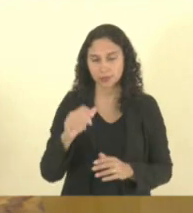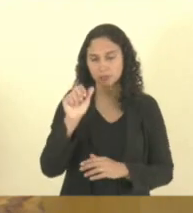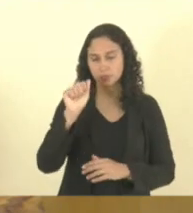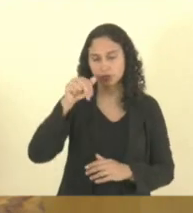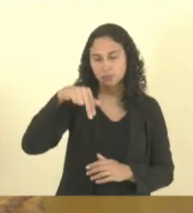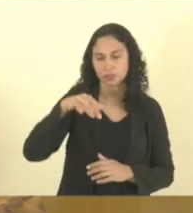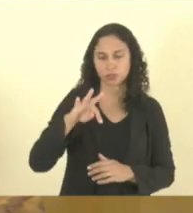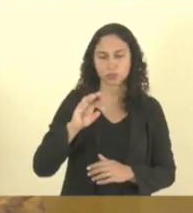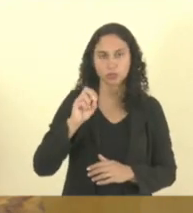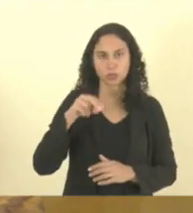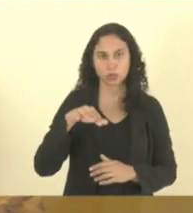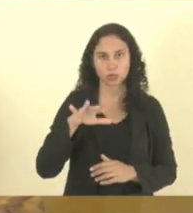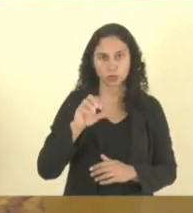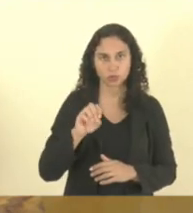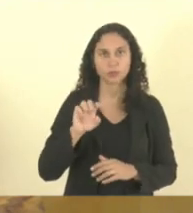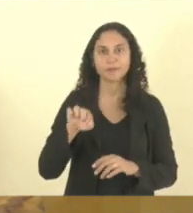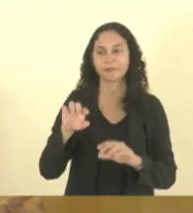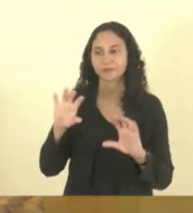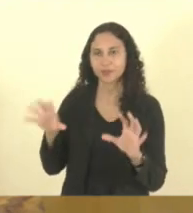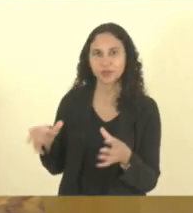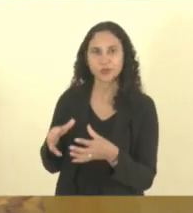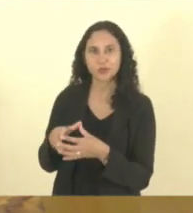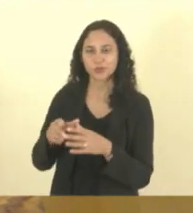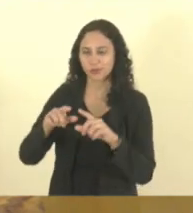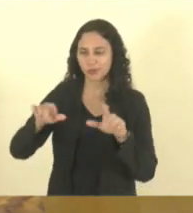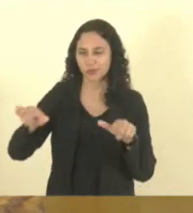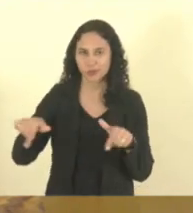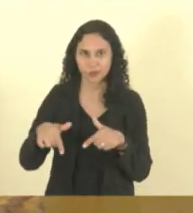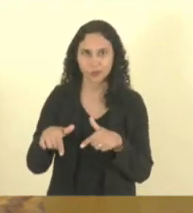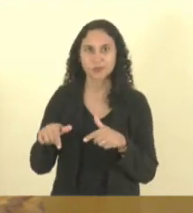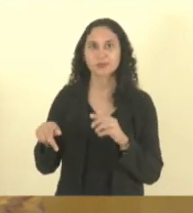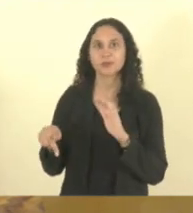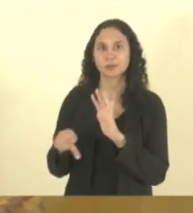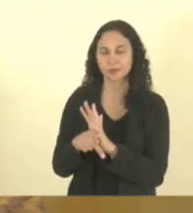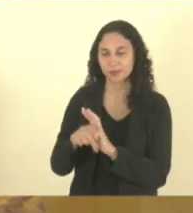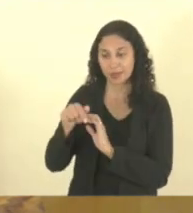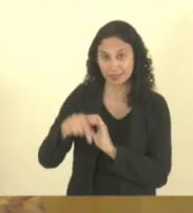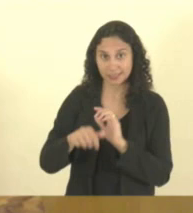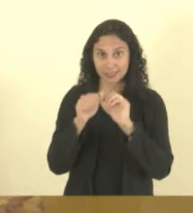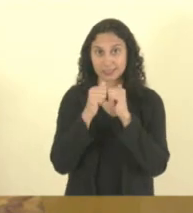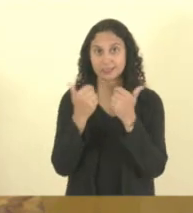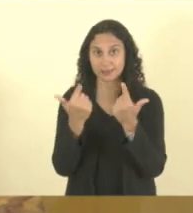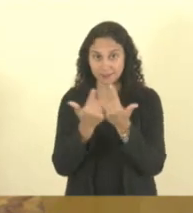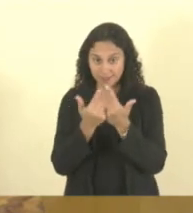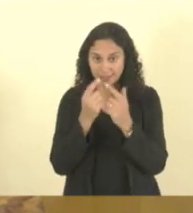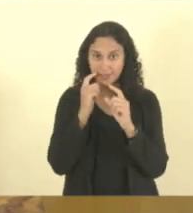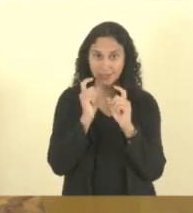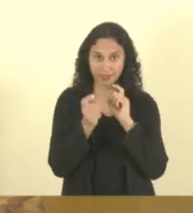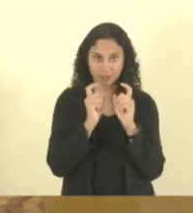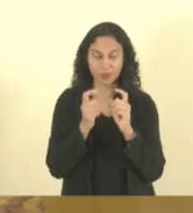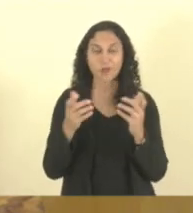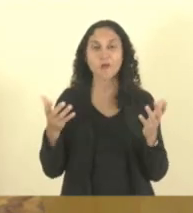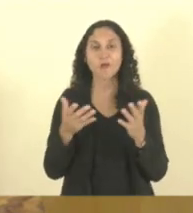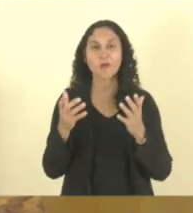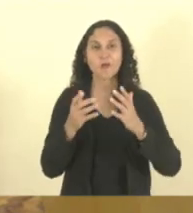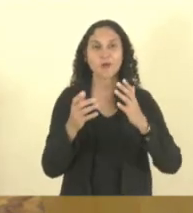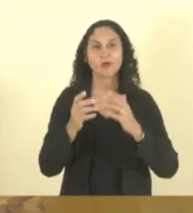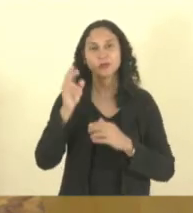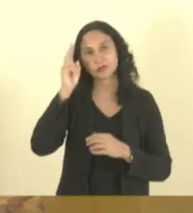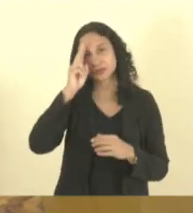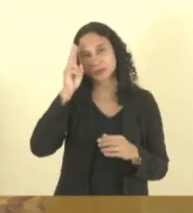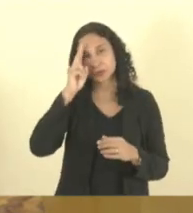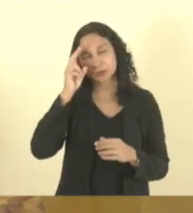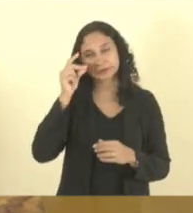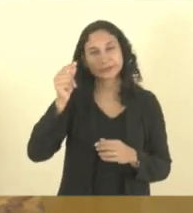reunindo-se provisoriamente em uma das salas da Assembleia Legislativa. É hoje a mais antiga instituição cultural